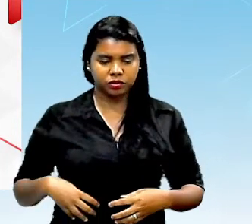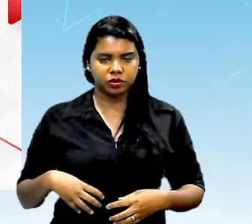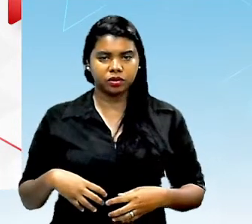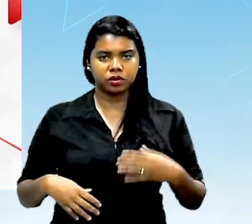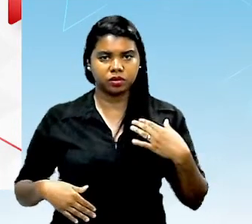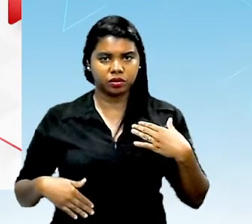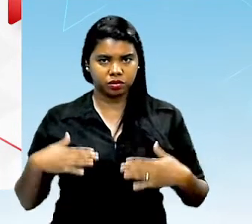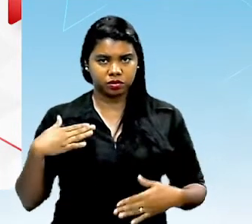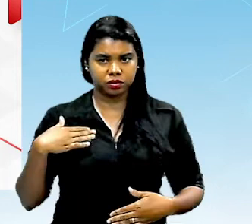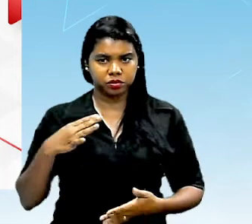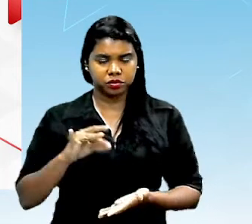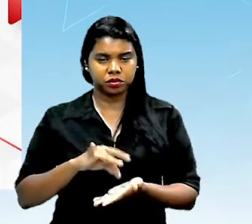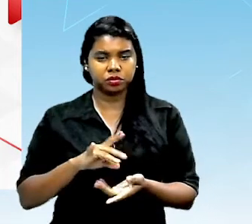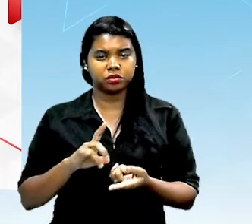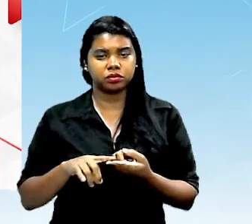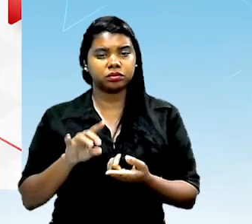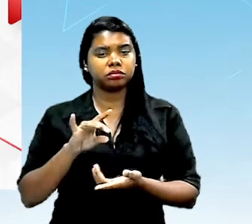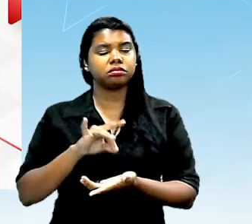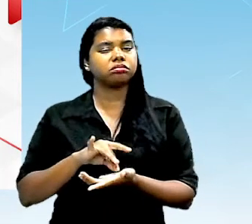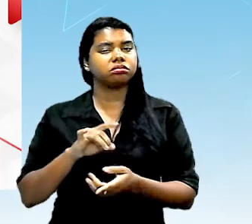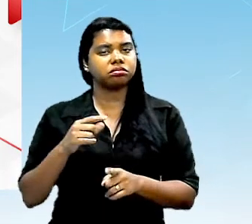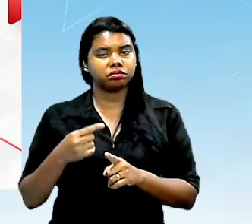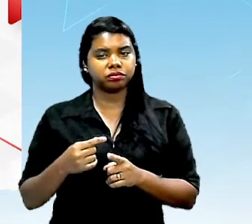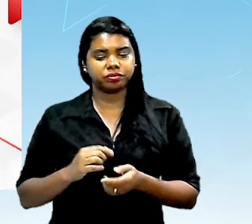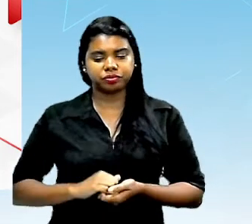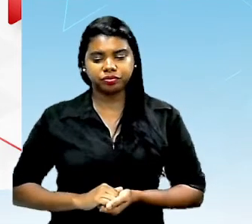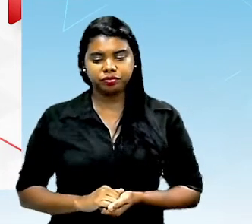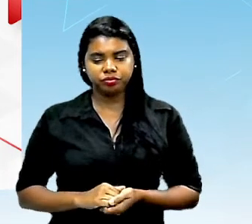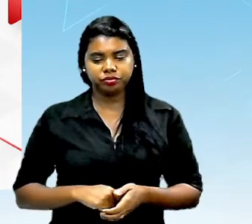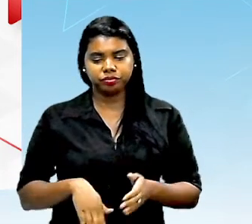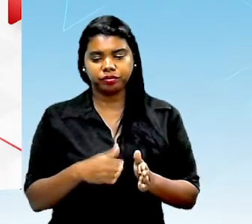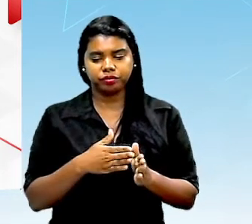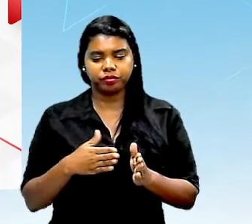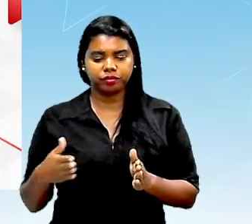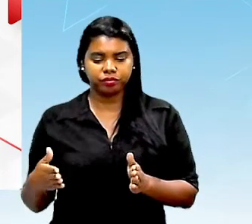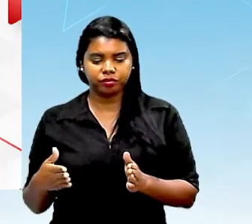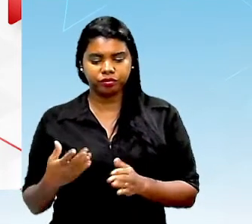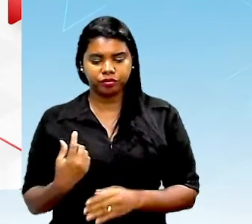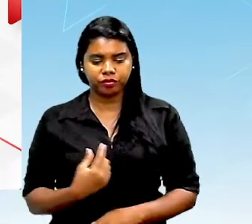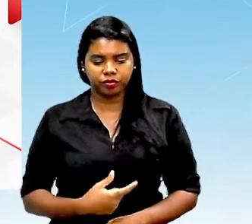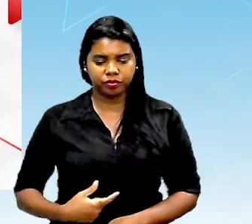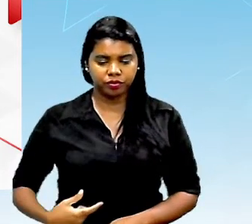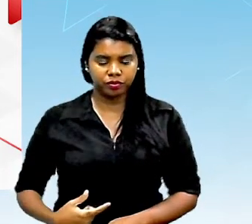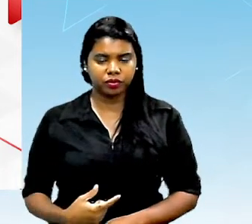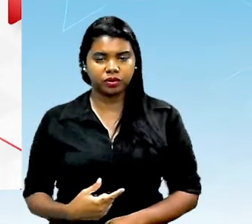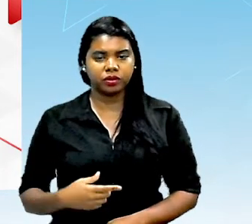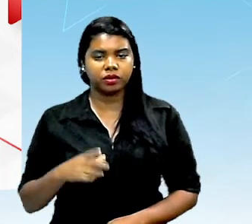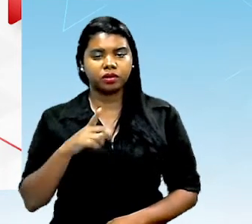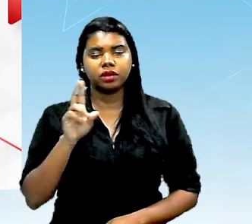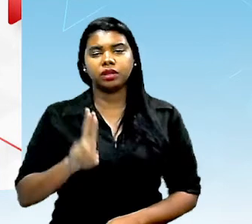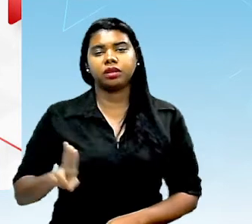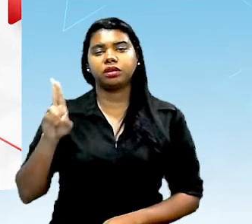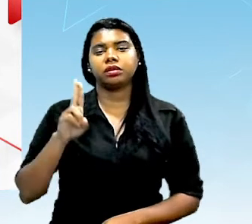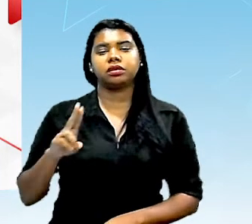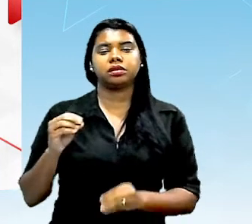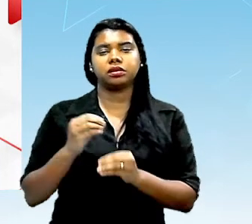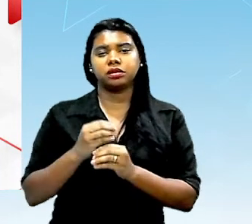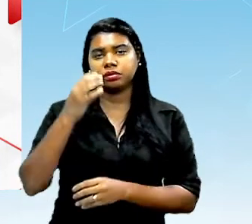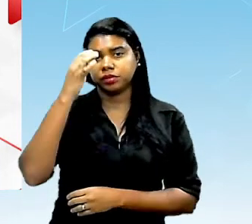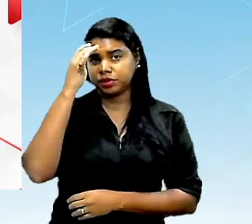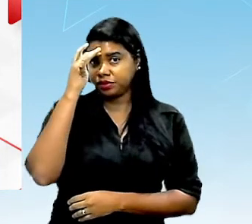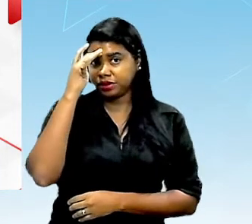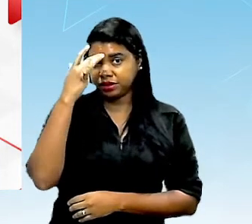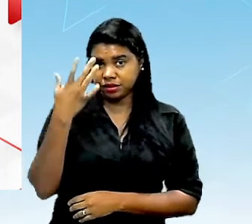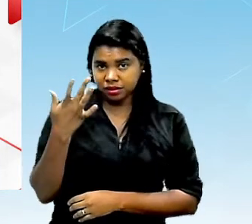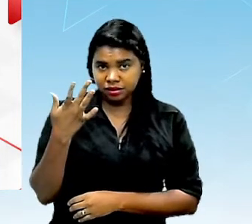corpo em funcionamento mas é bem verdade que por exemplo no processo de digestão as proteínas são usadas para facilitar